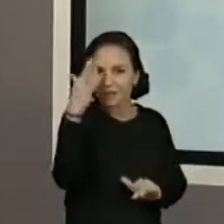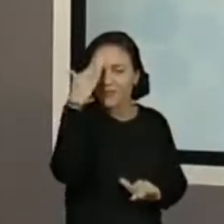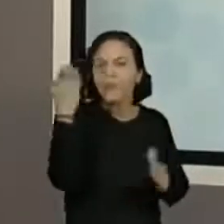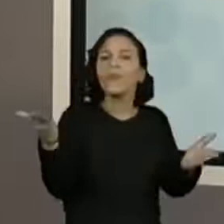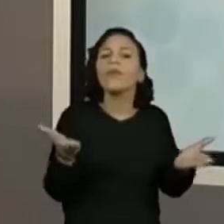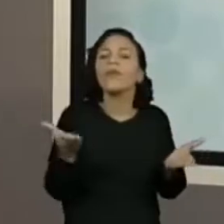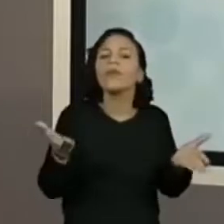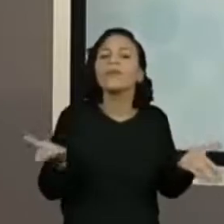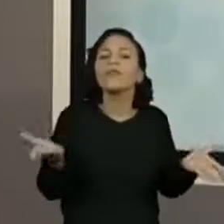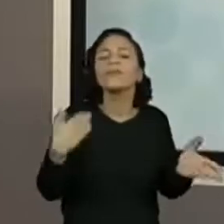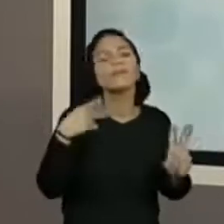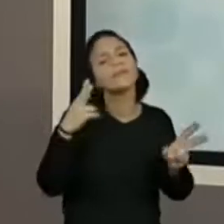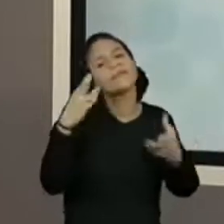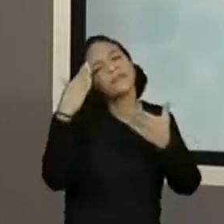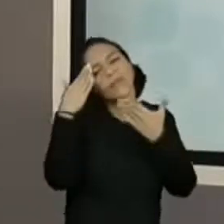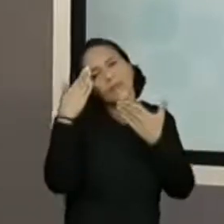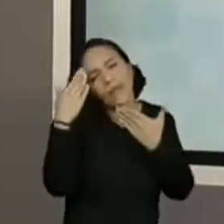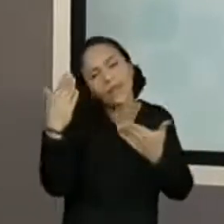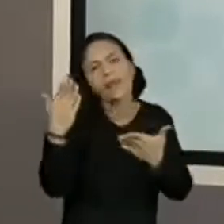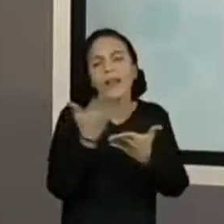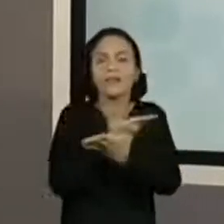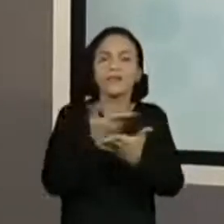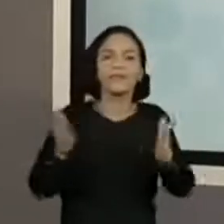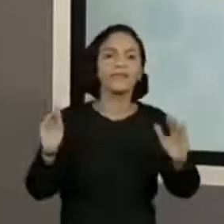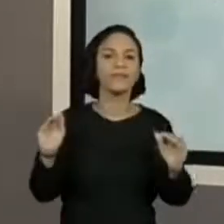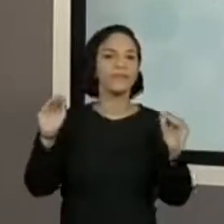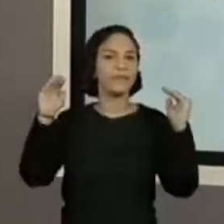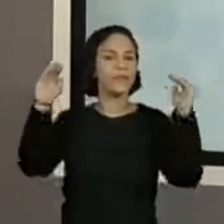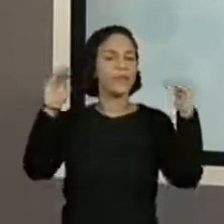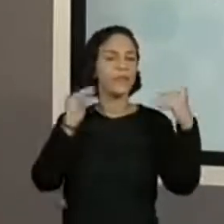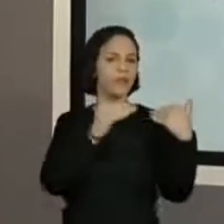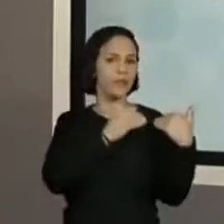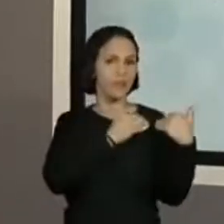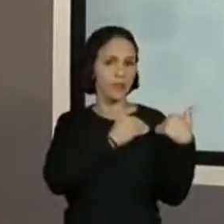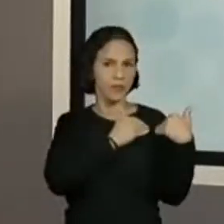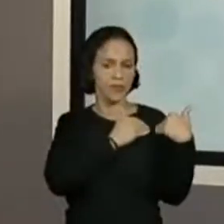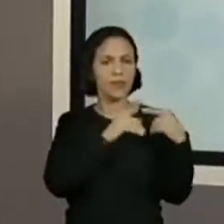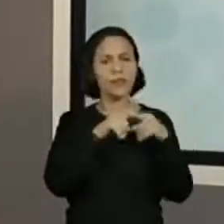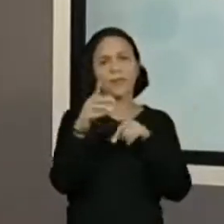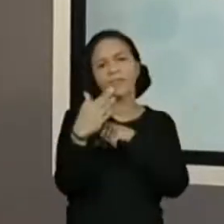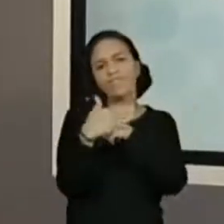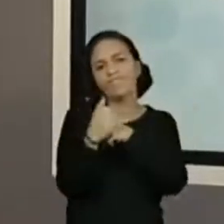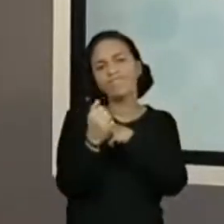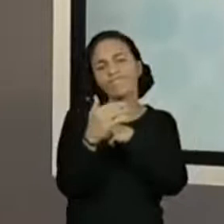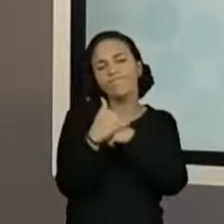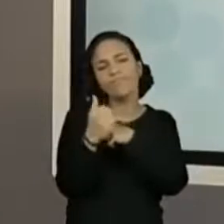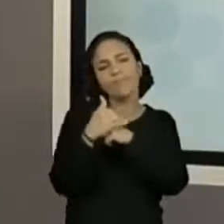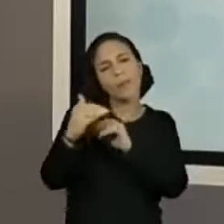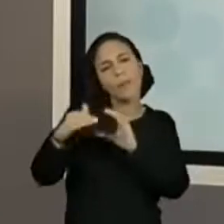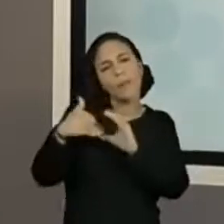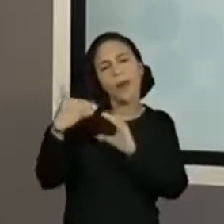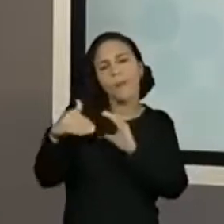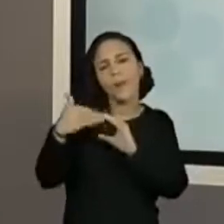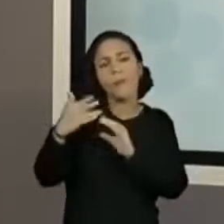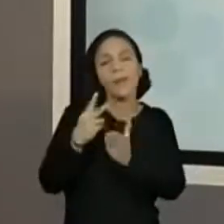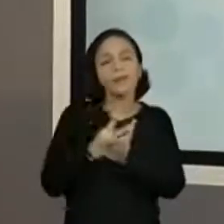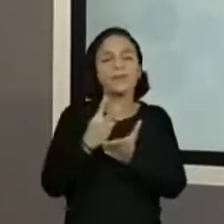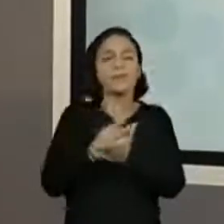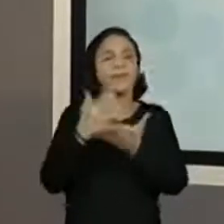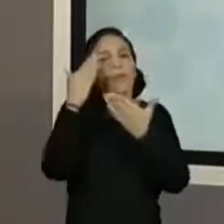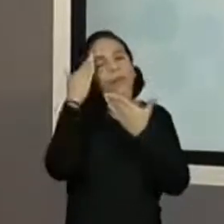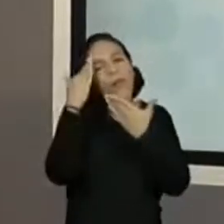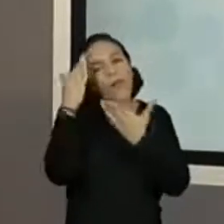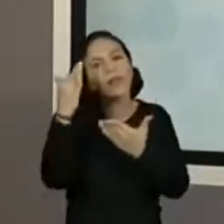sempre muito especial a todos os responsáveis. Quão carinhosos vocês são com a gente e a gente agradece demais